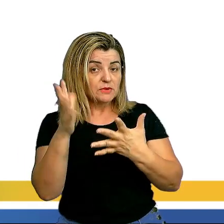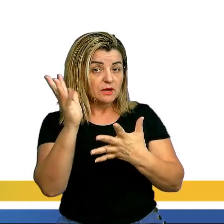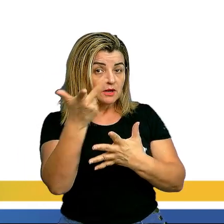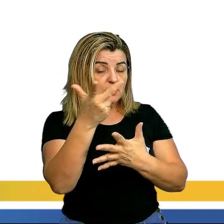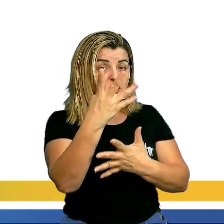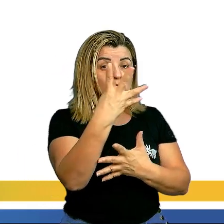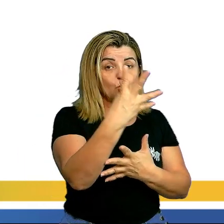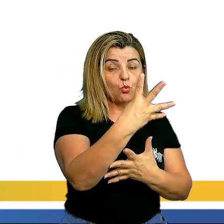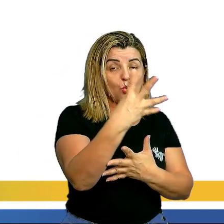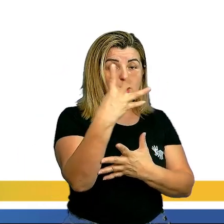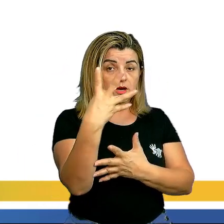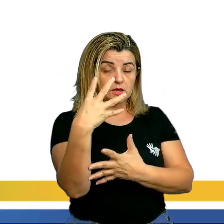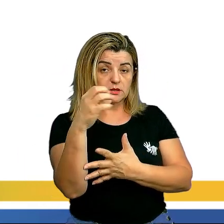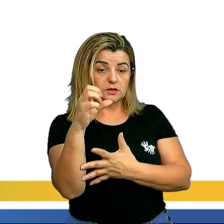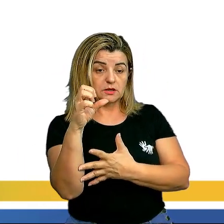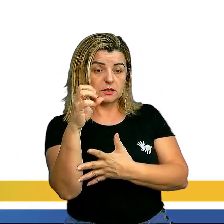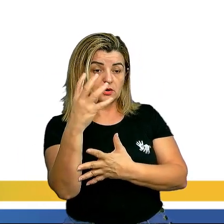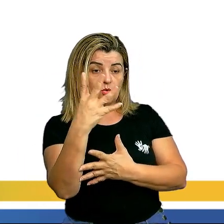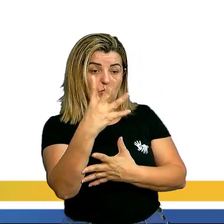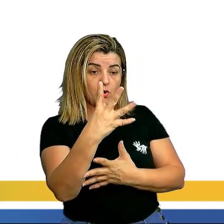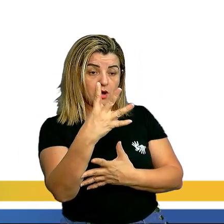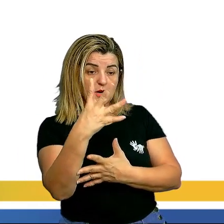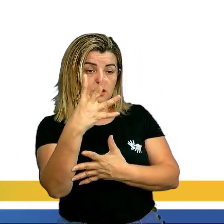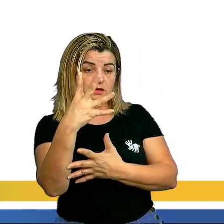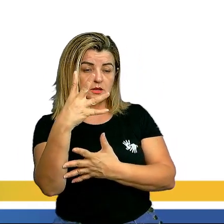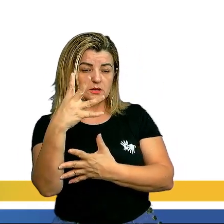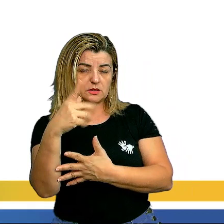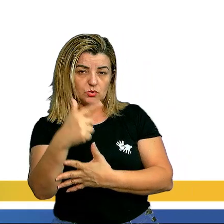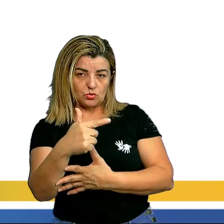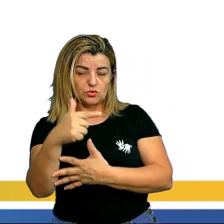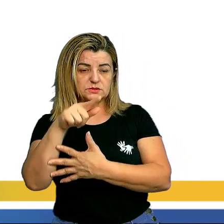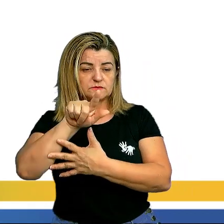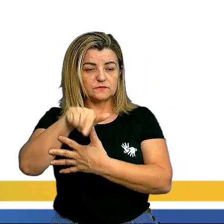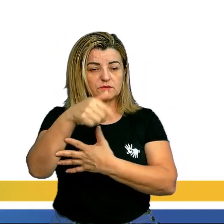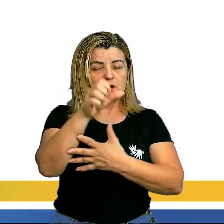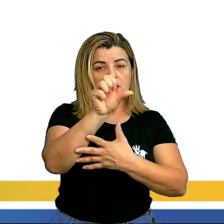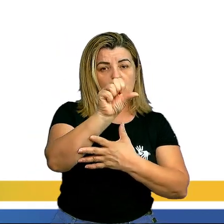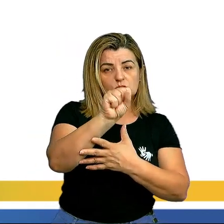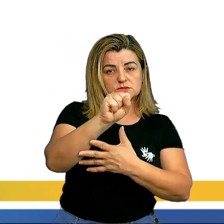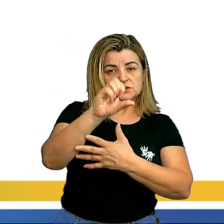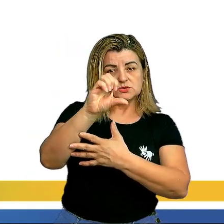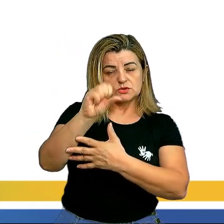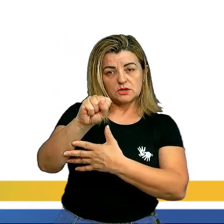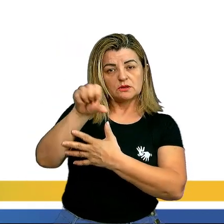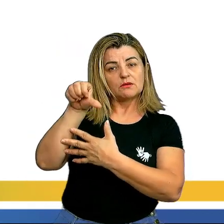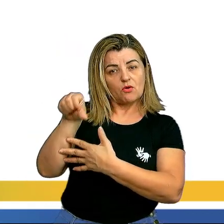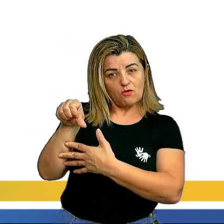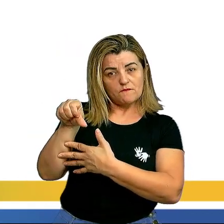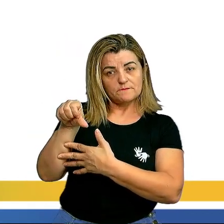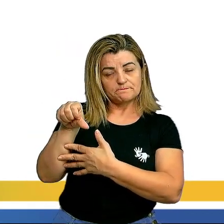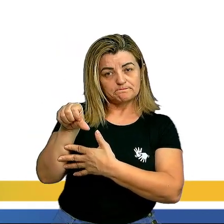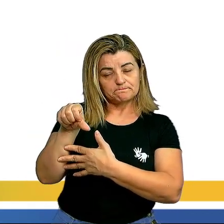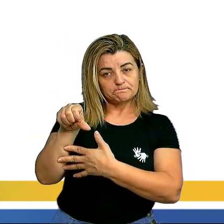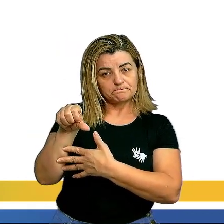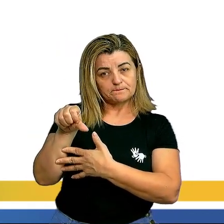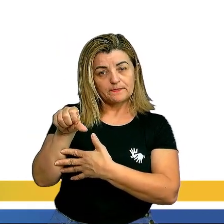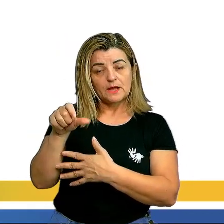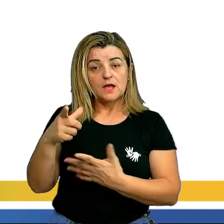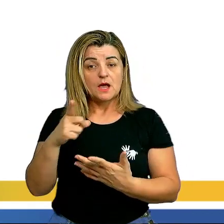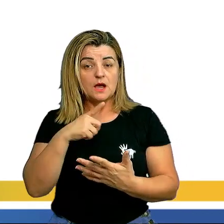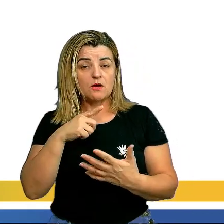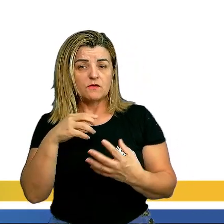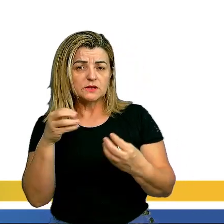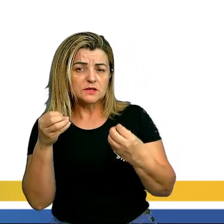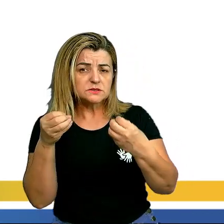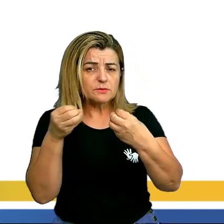42,889. Ou seja, ele vai aí por